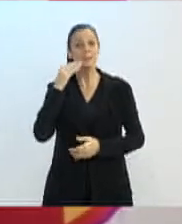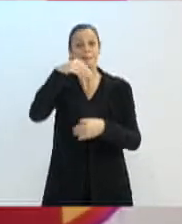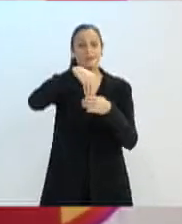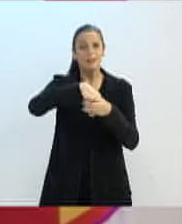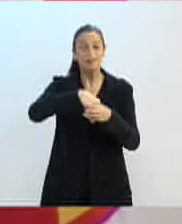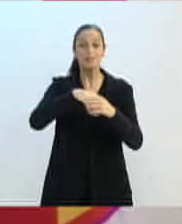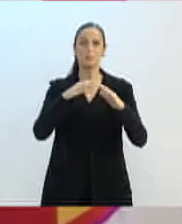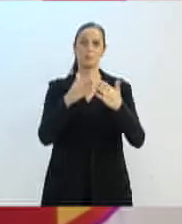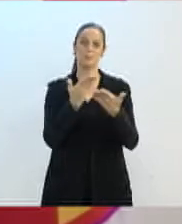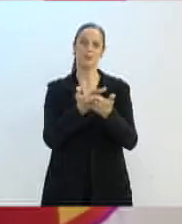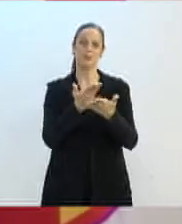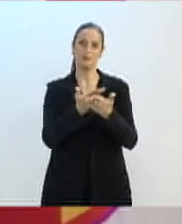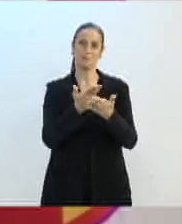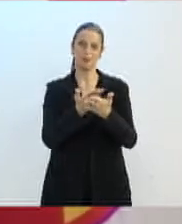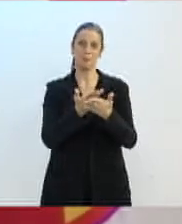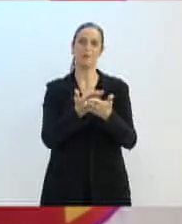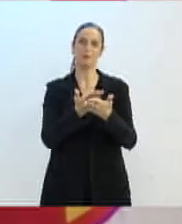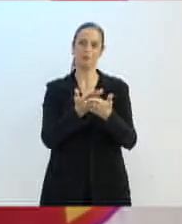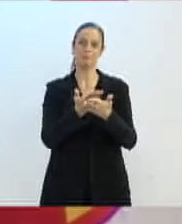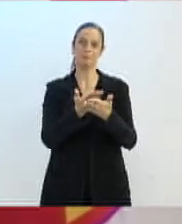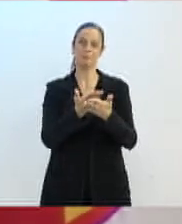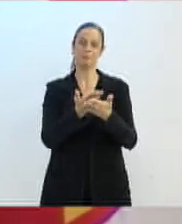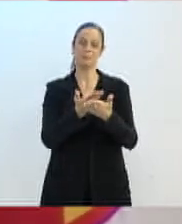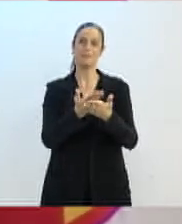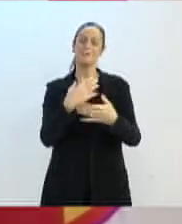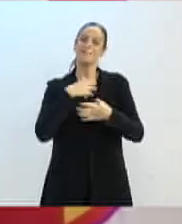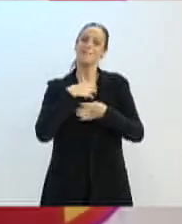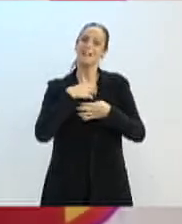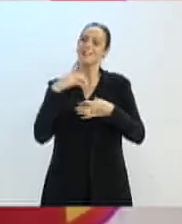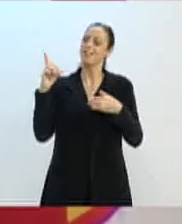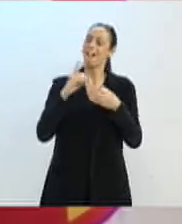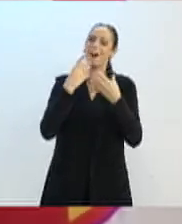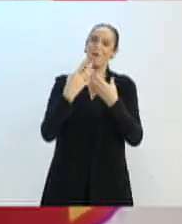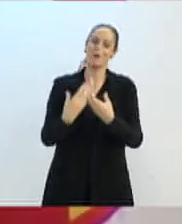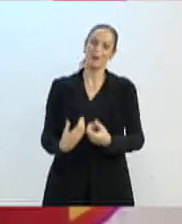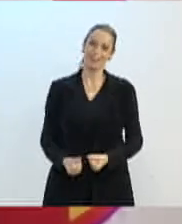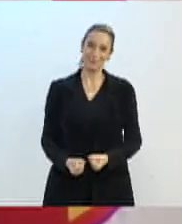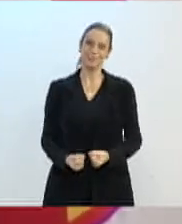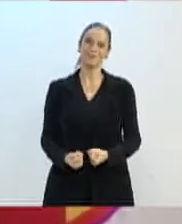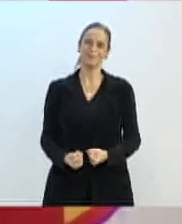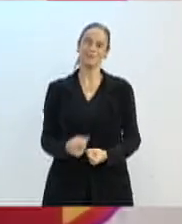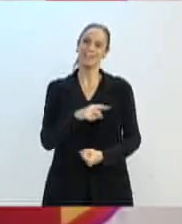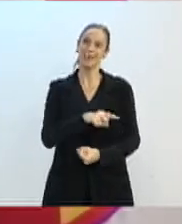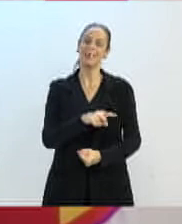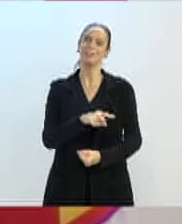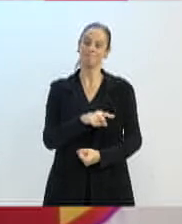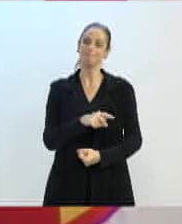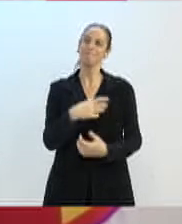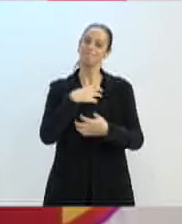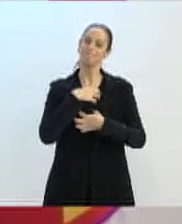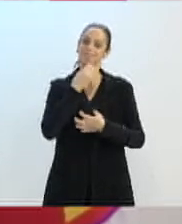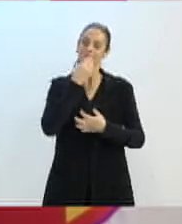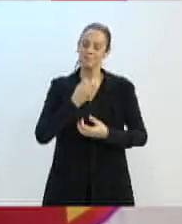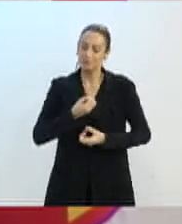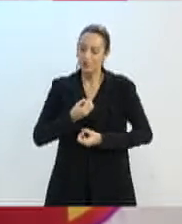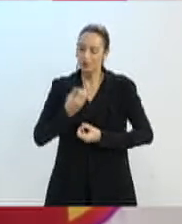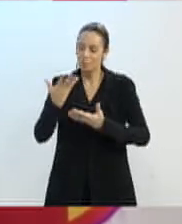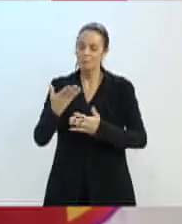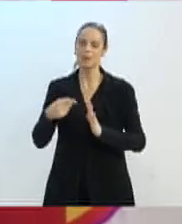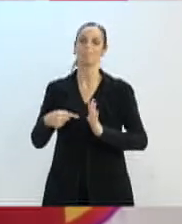escolar um acolhimento para que elas se sintam bem em fazer a denúncia.